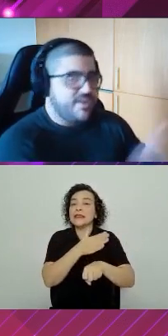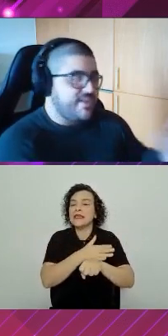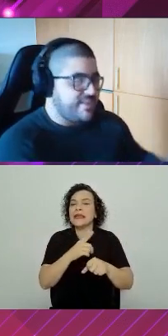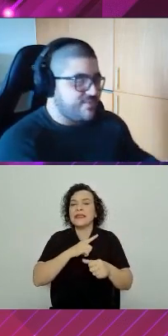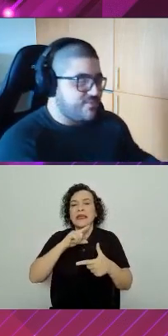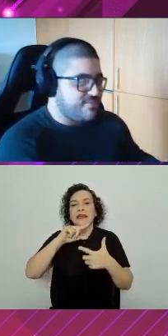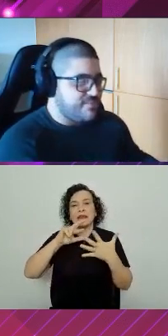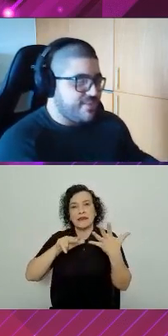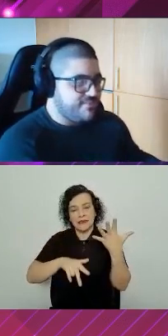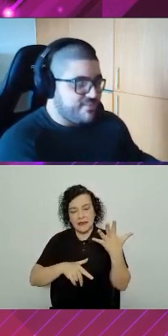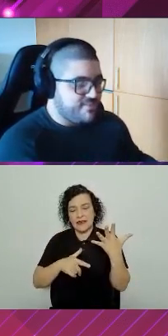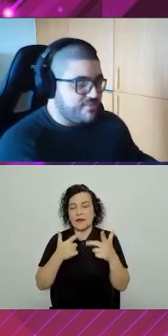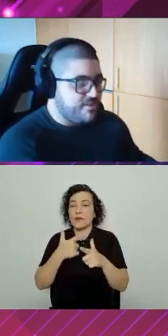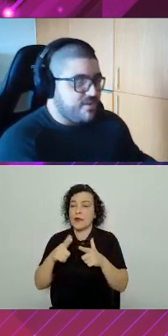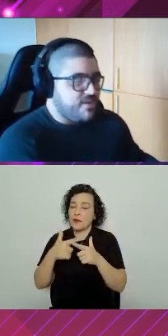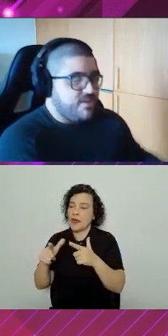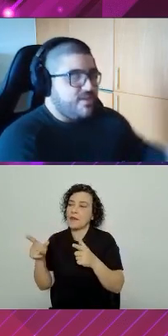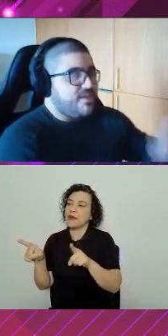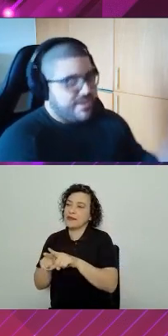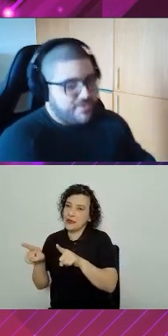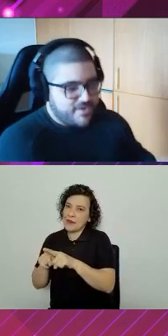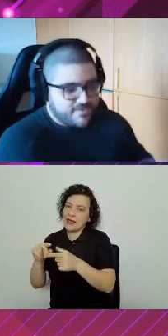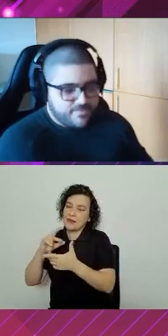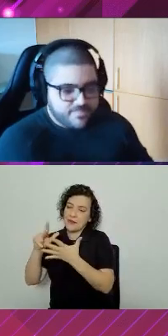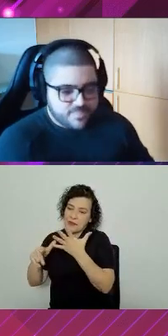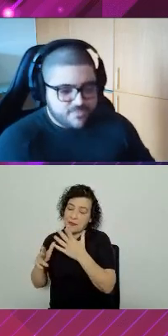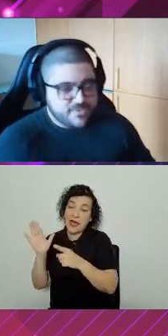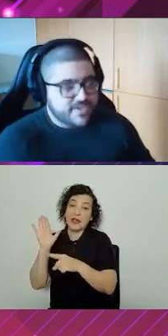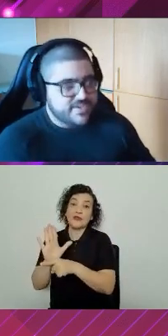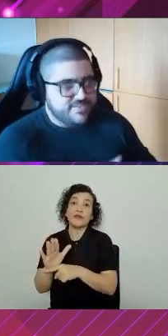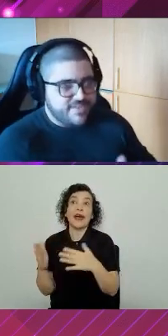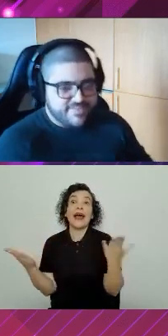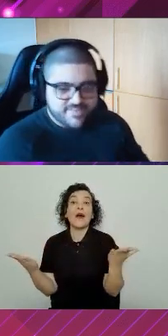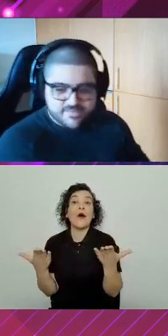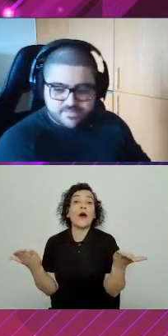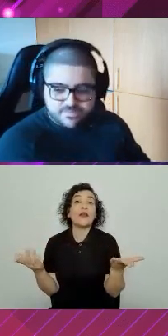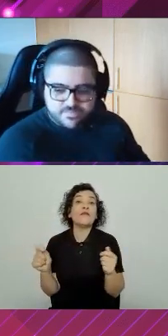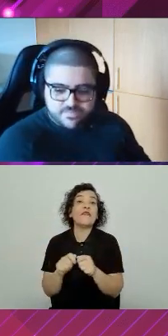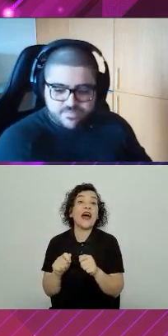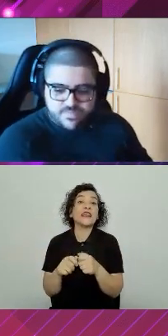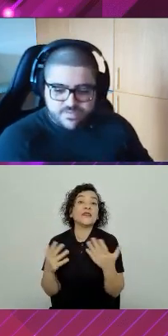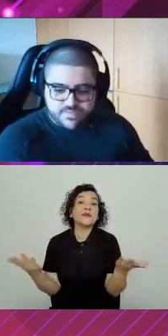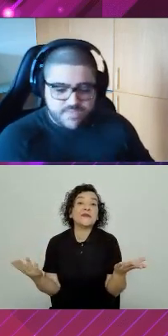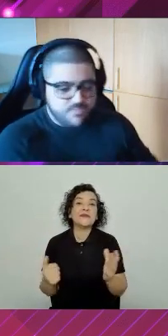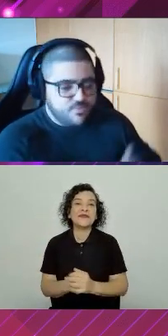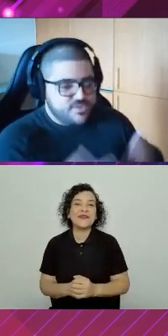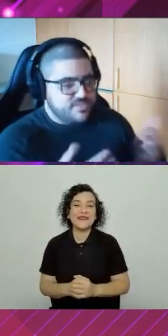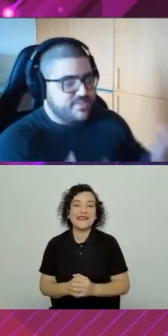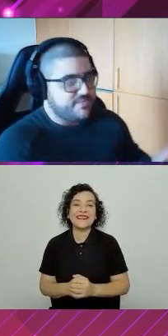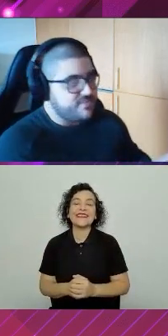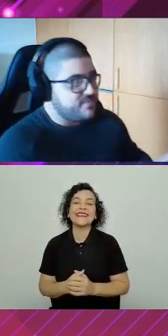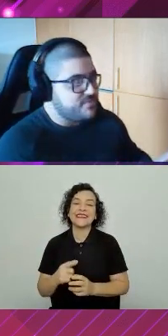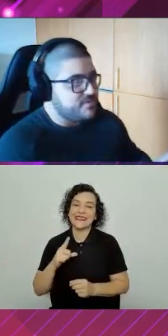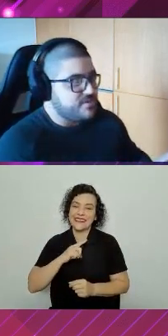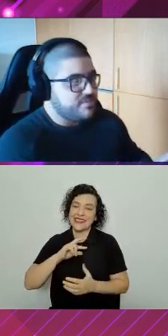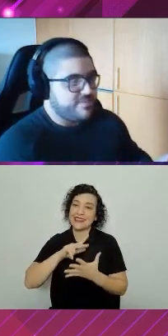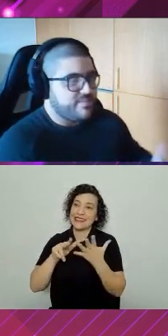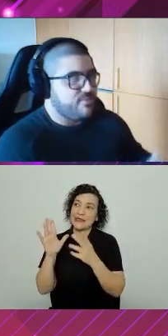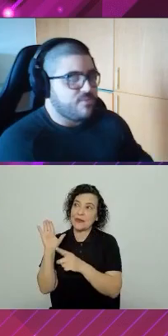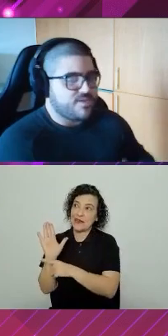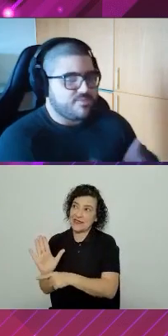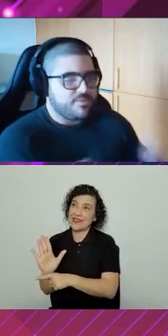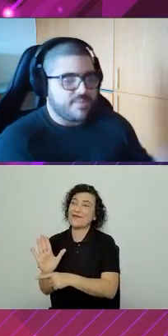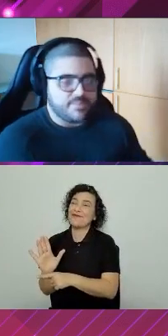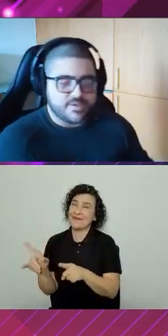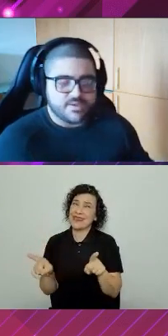falou, e tem tudo isso de benefício. E agora? O que a gente faz? Tem um monte de benefício, mas